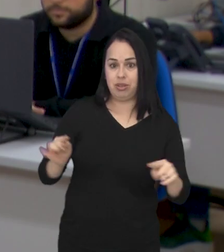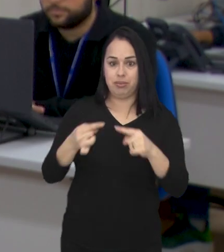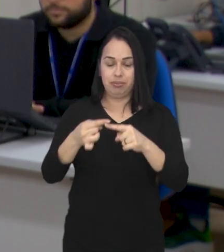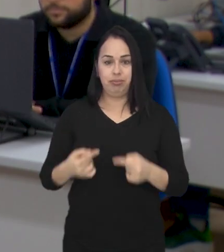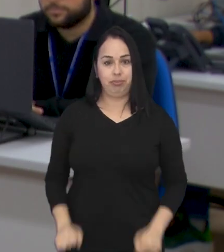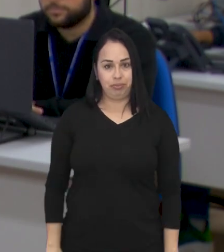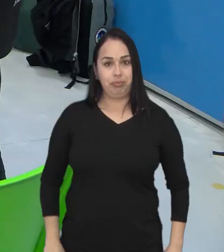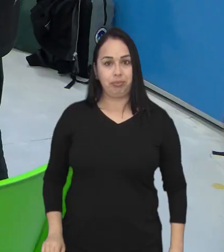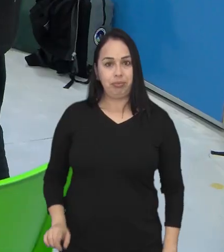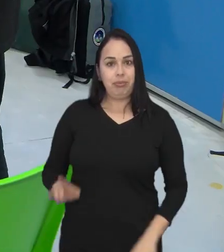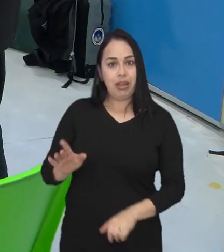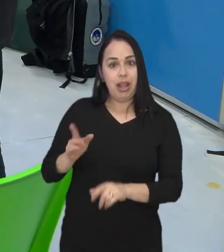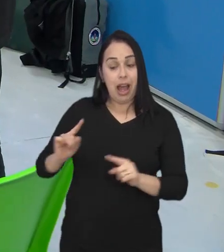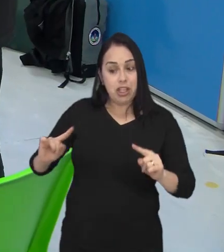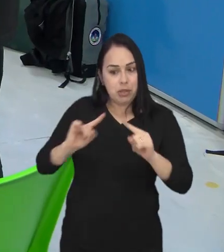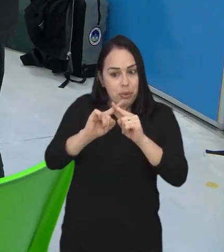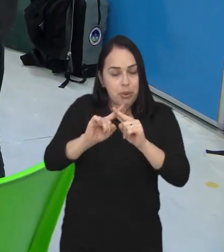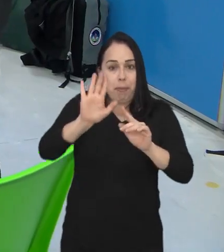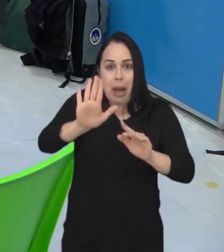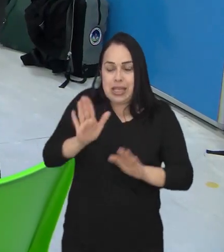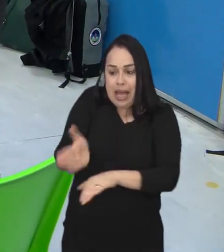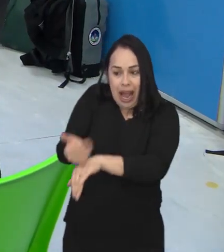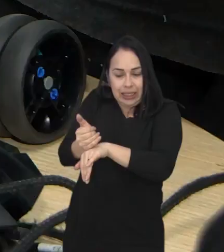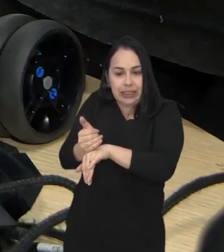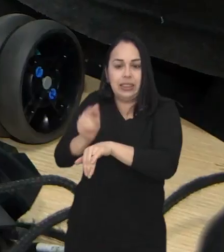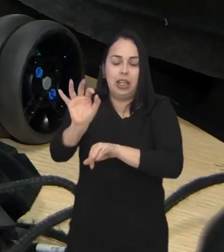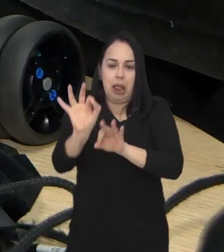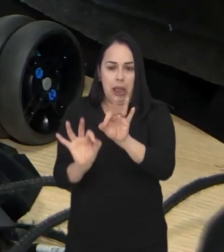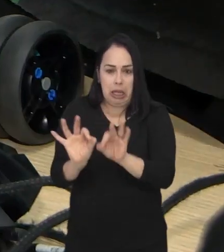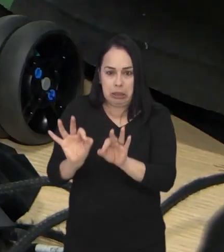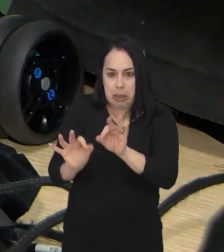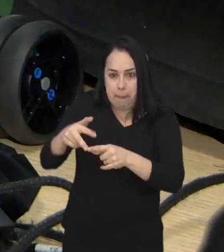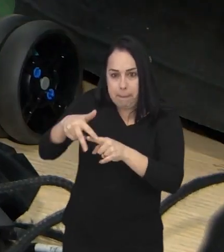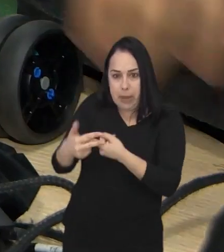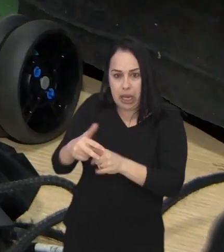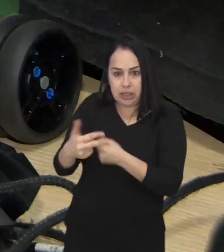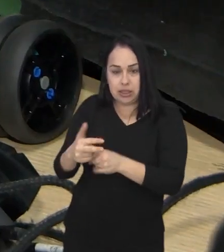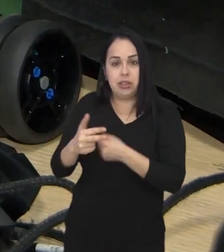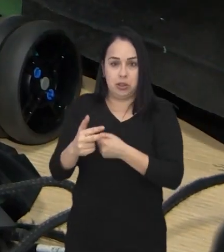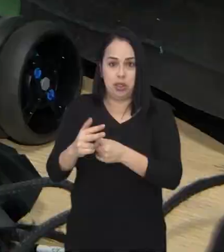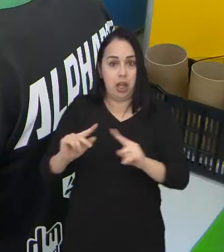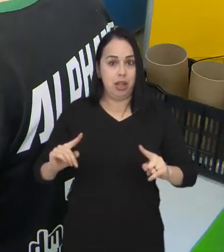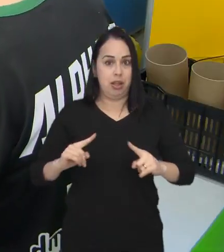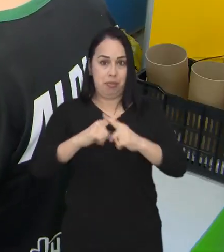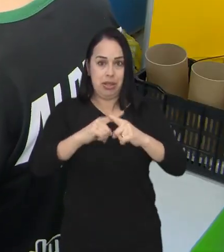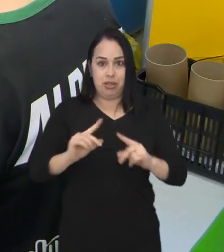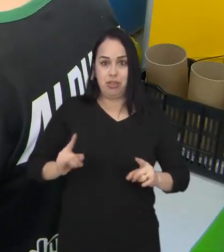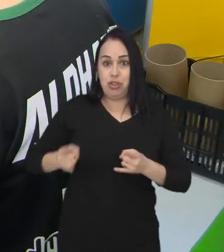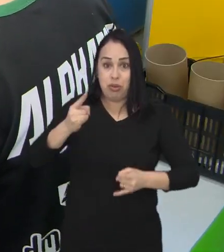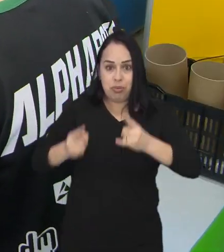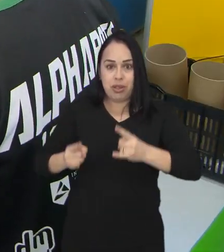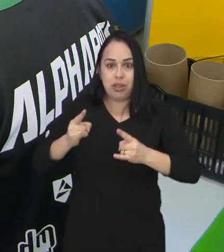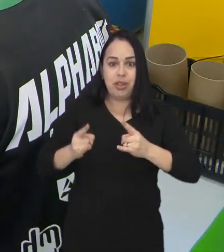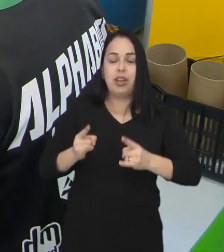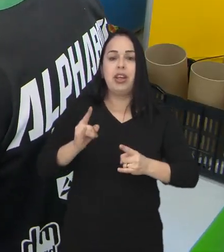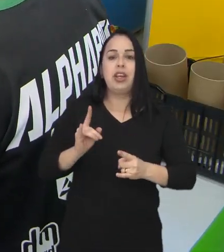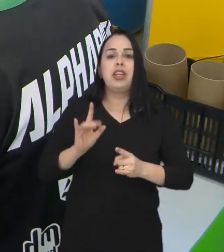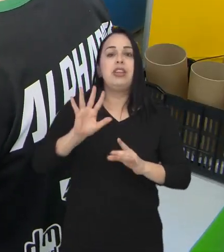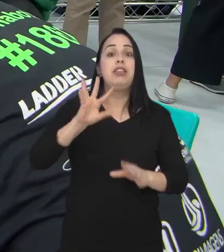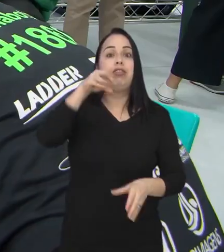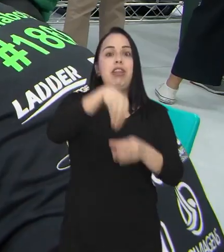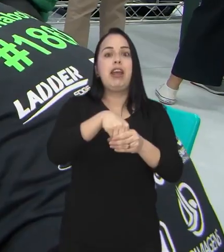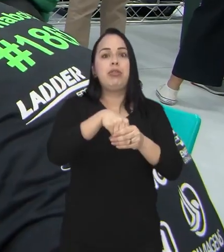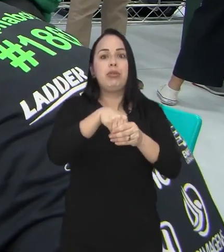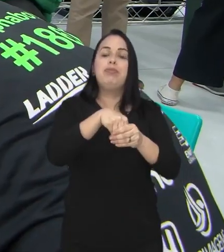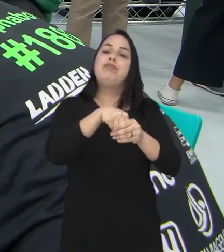da tecnologia, hein? Antes da disputa começar, a equipe fez os últimos ajustes do protótipo. Na competição de robótica realizada